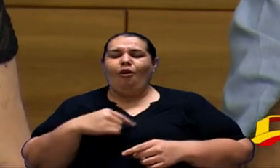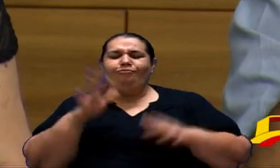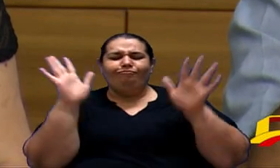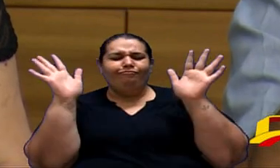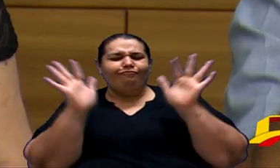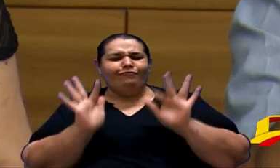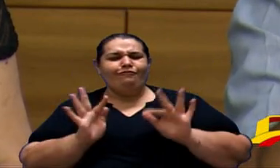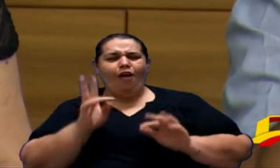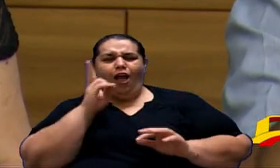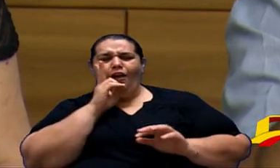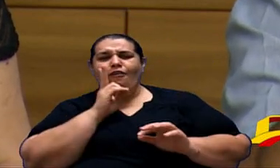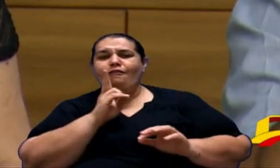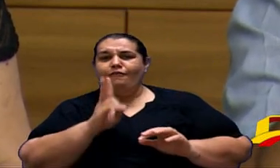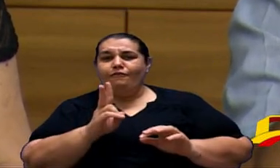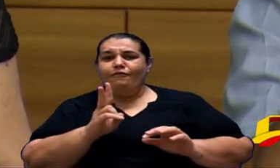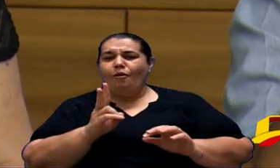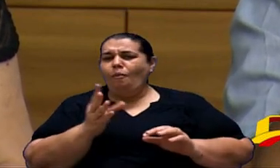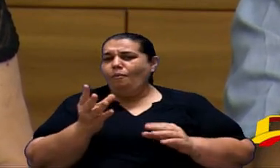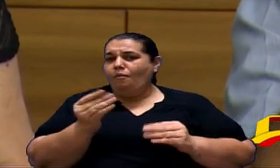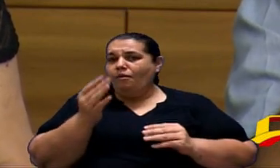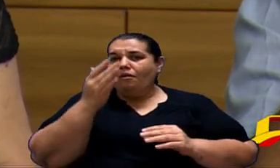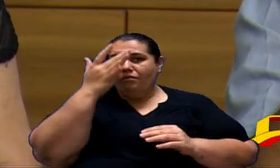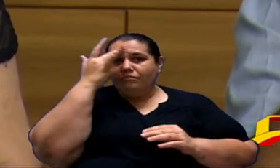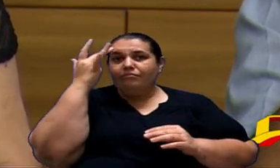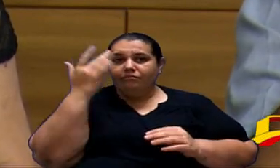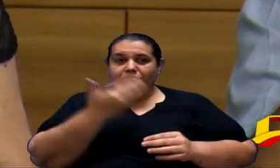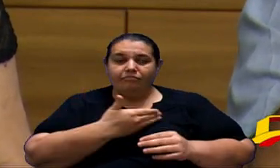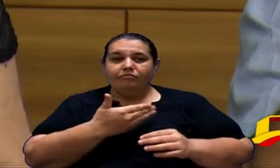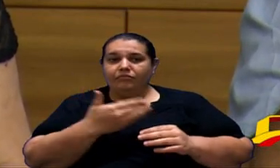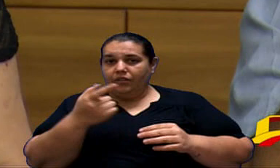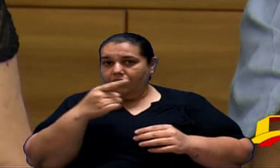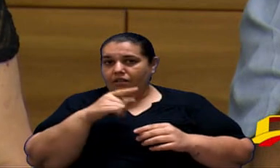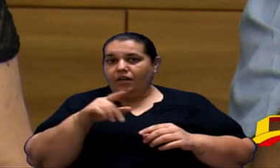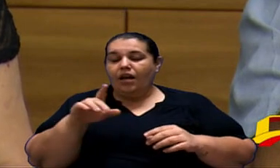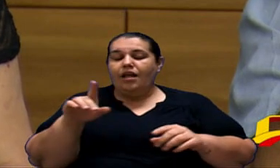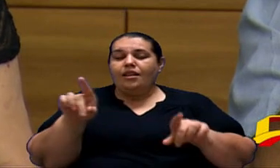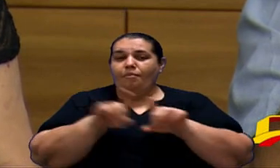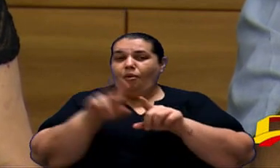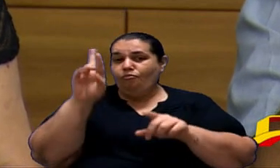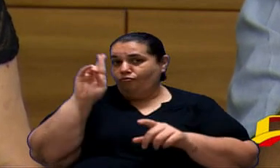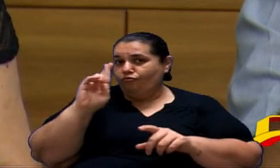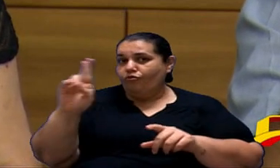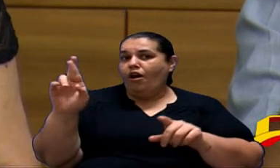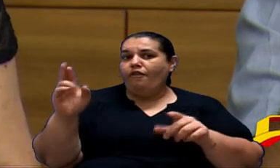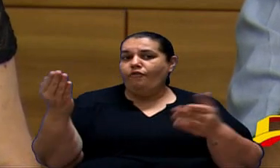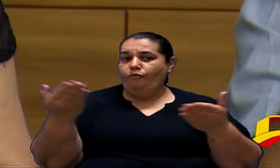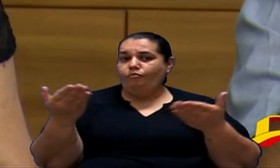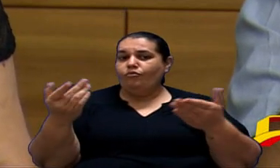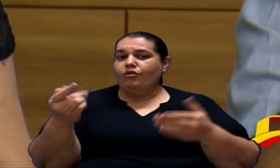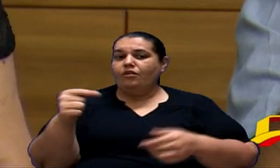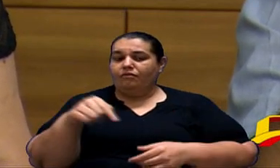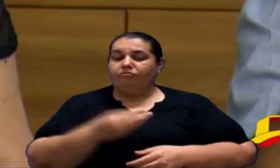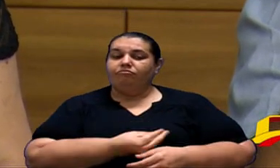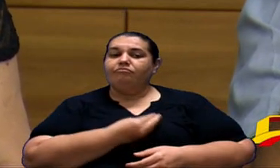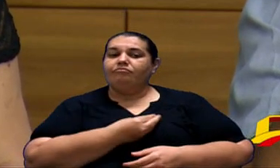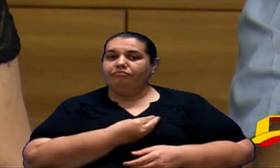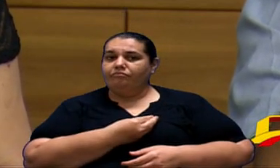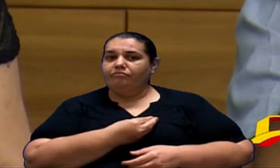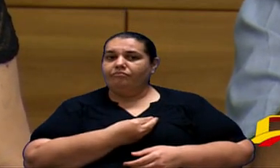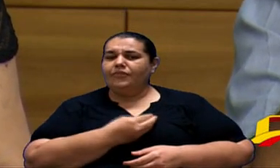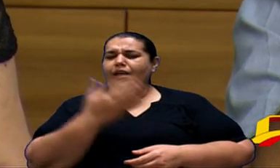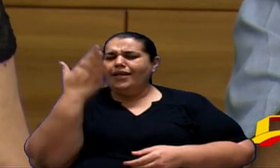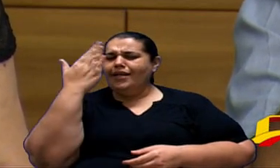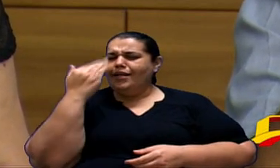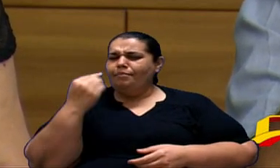e ver esse pessoal aí principalmente a parte de diretoria ver que não estamos sozinhos